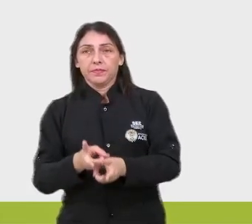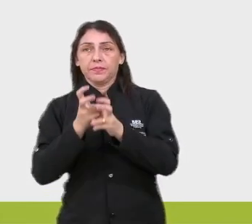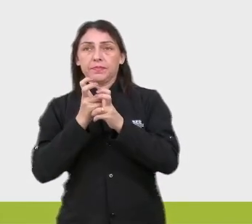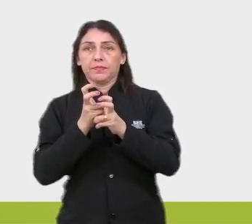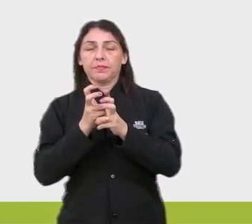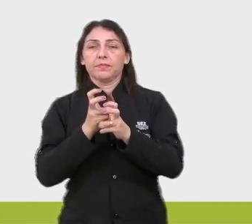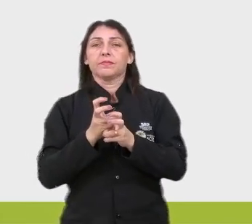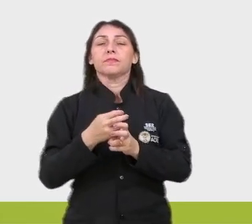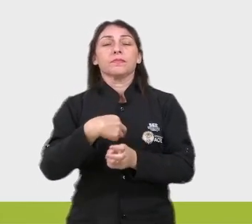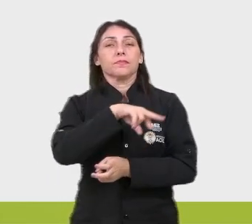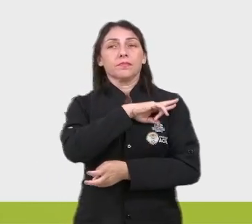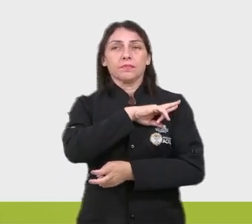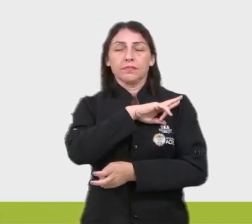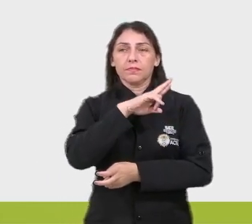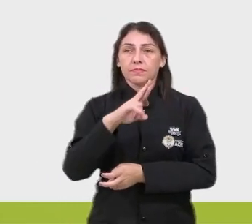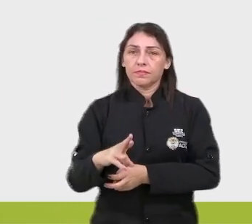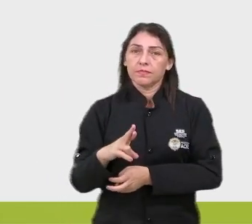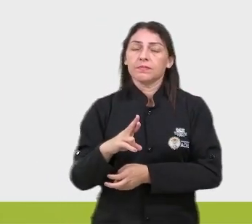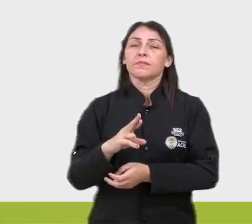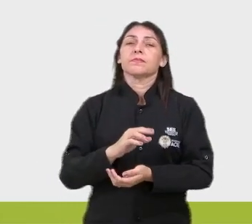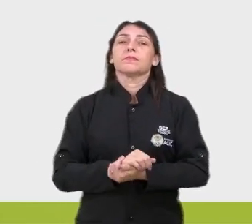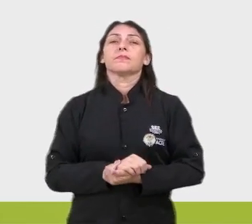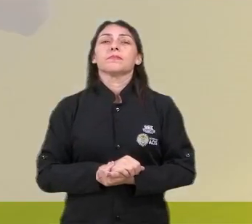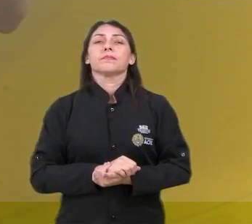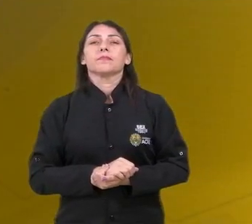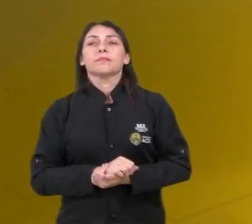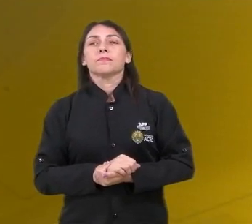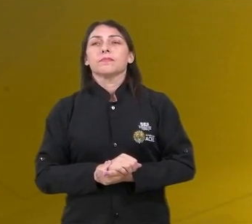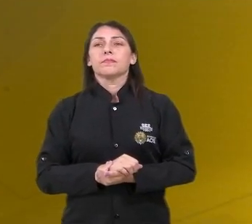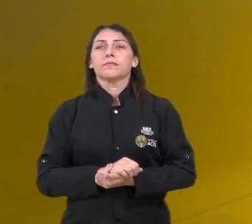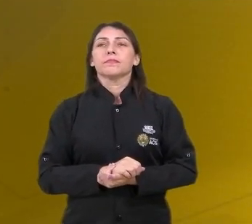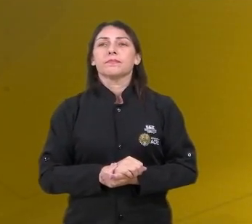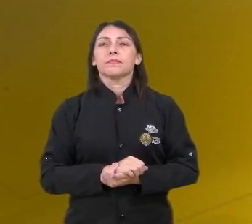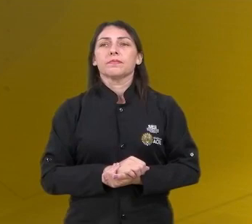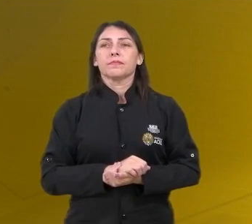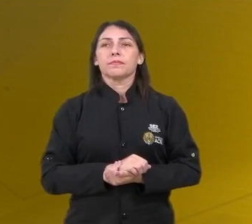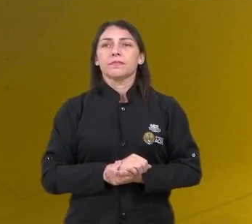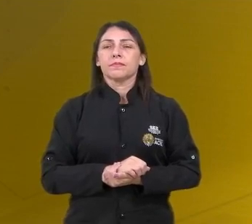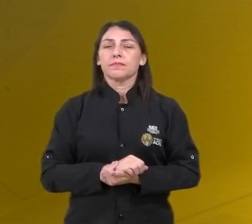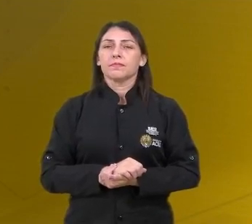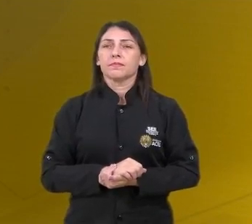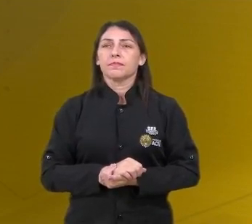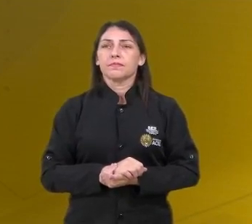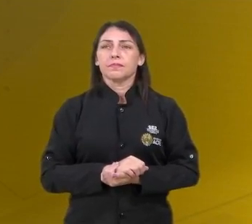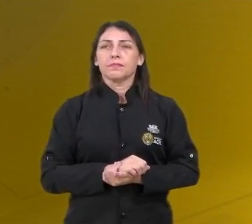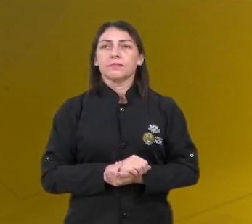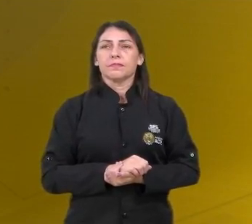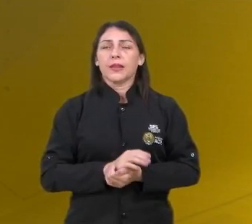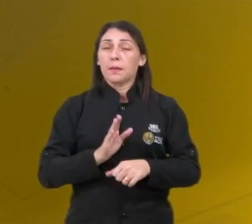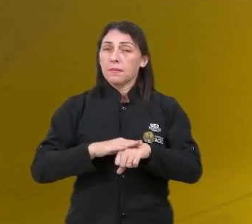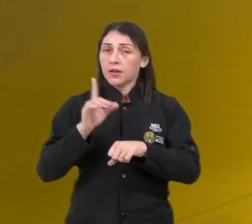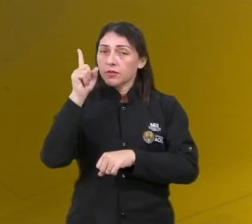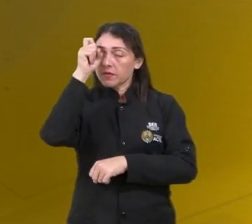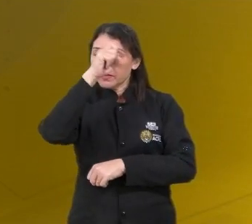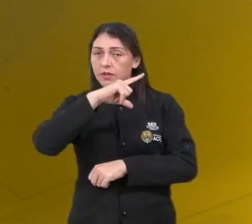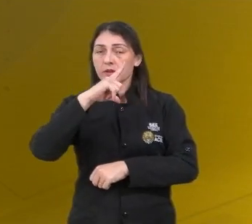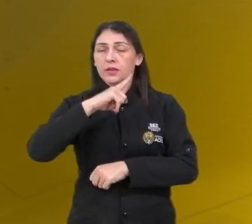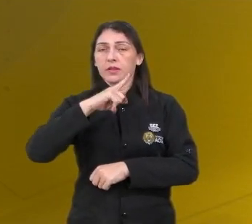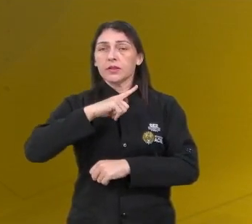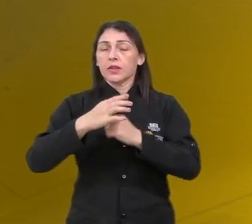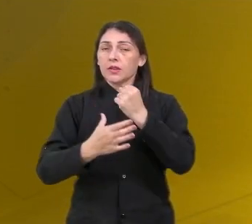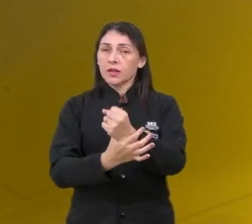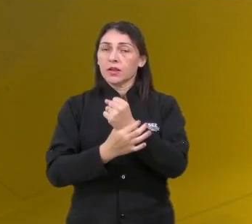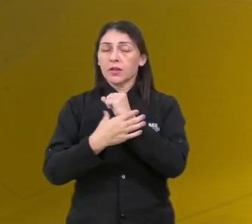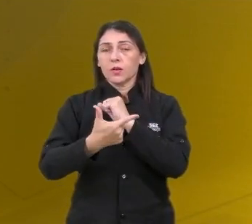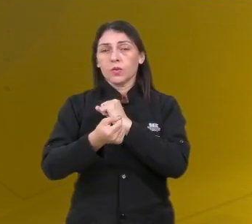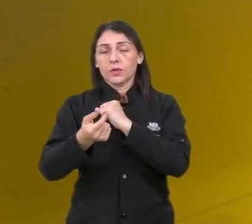essa competência é uma competência, na verdade, é a competência mais difícil que tem de garantir